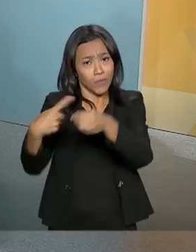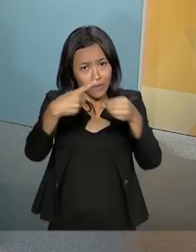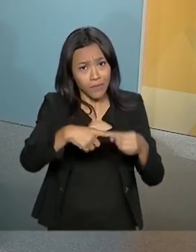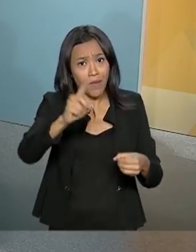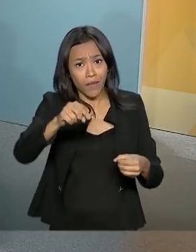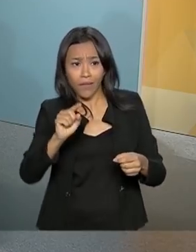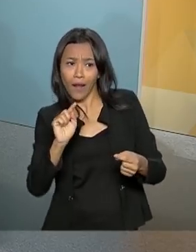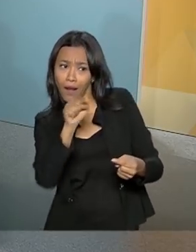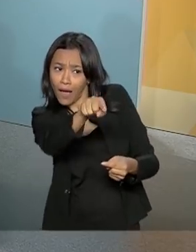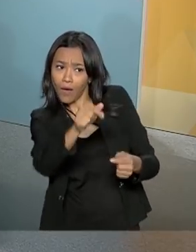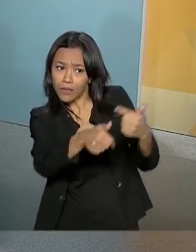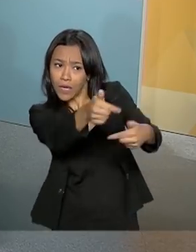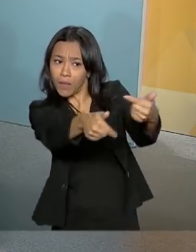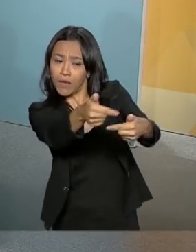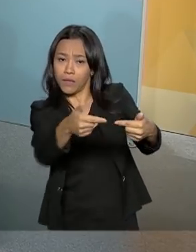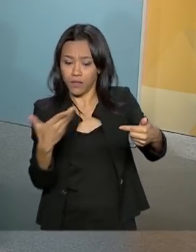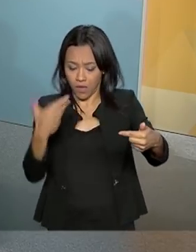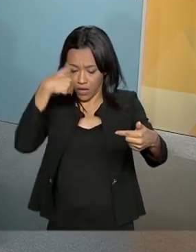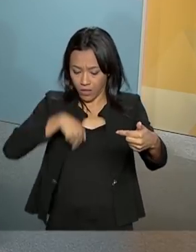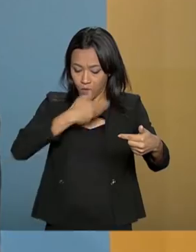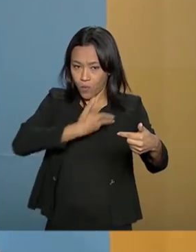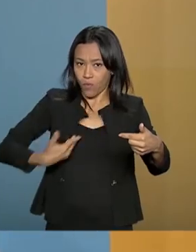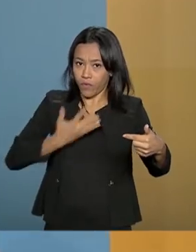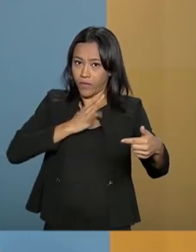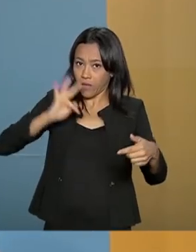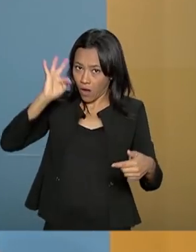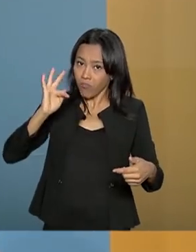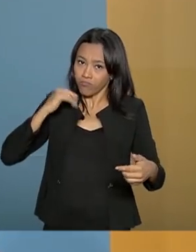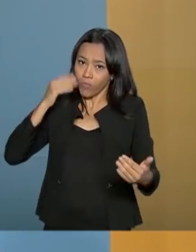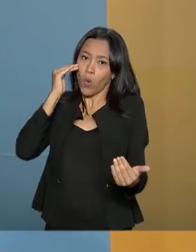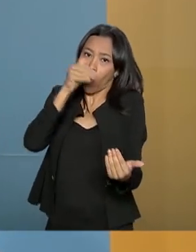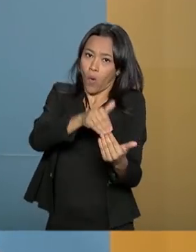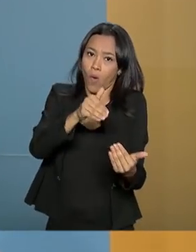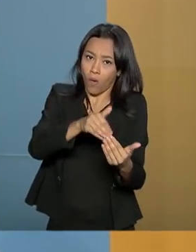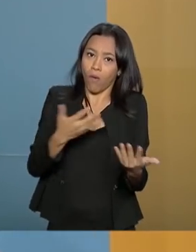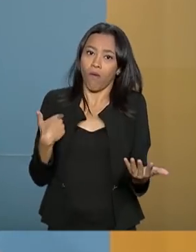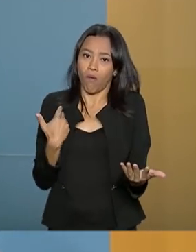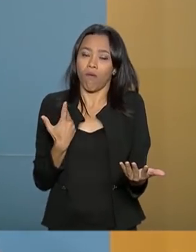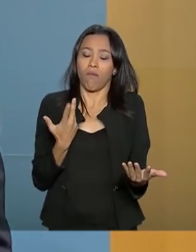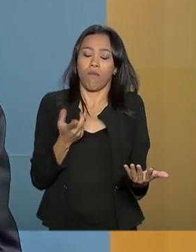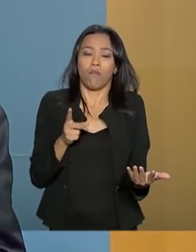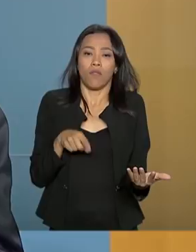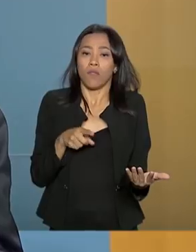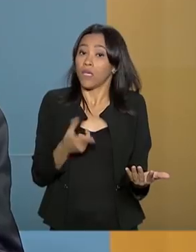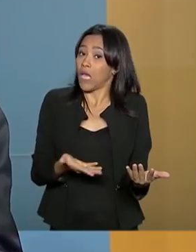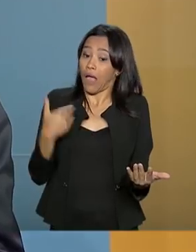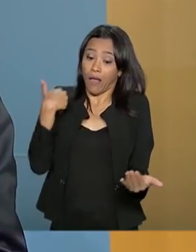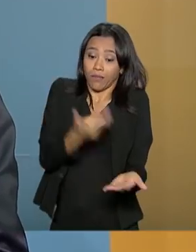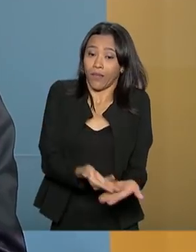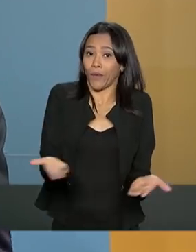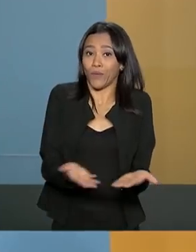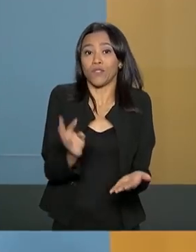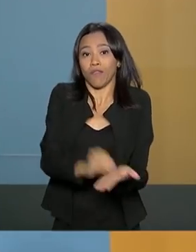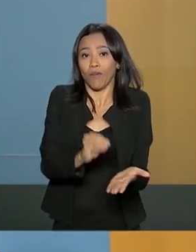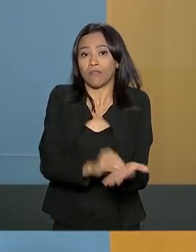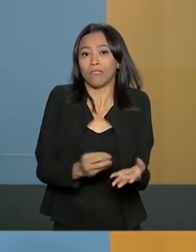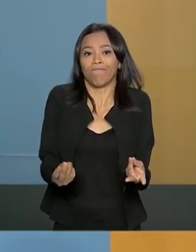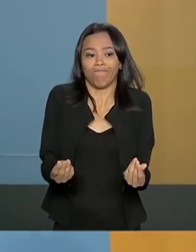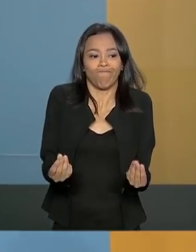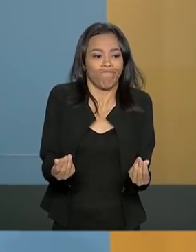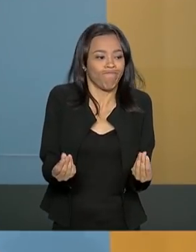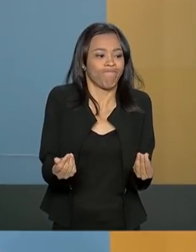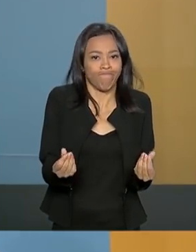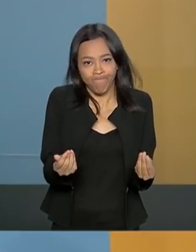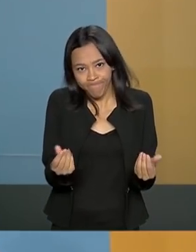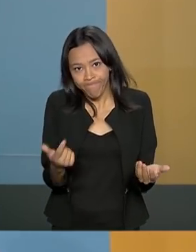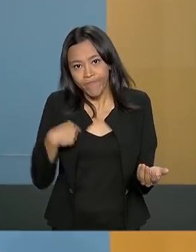frente. O governo federal abraçou essa causa, uma causa que não foi muito bem cuidada até hoje. Nós resolvemos investir